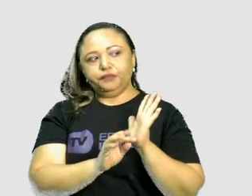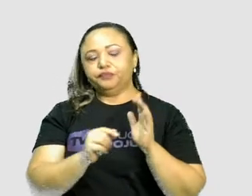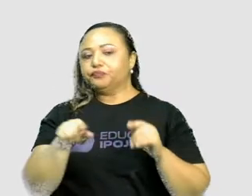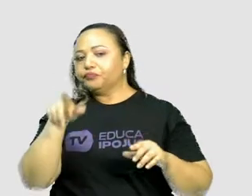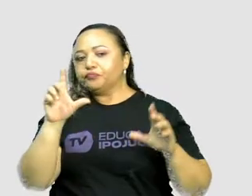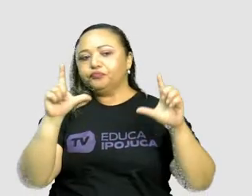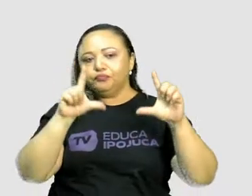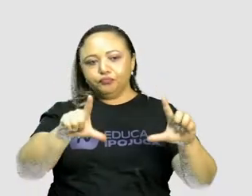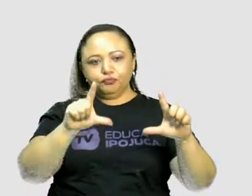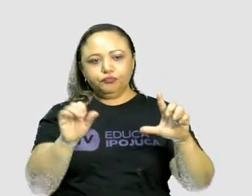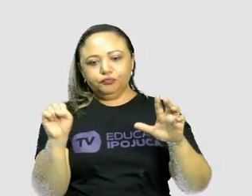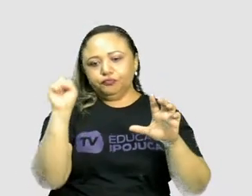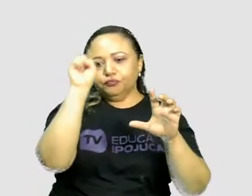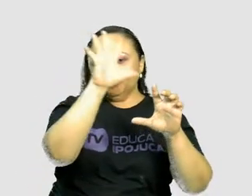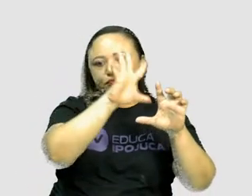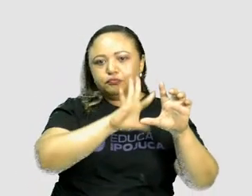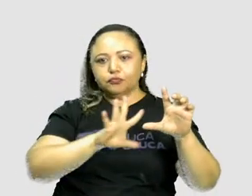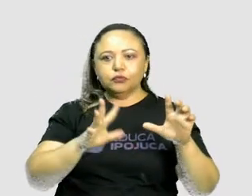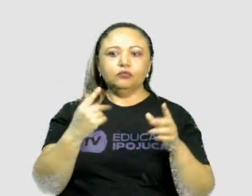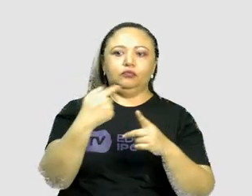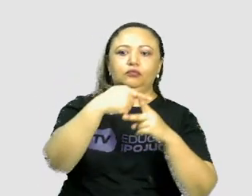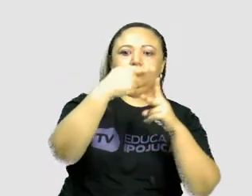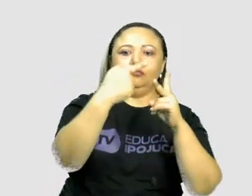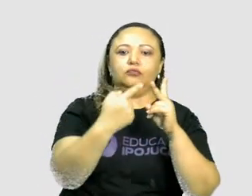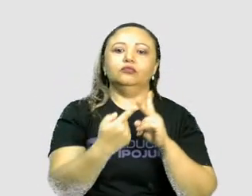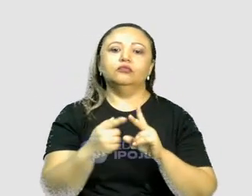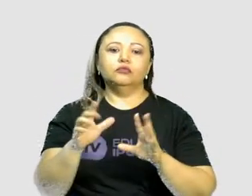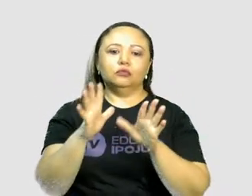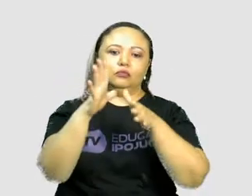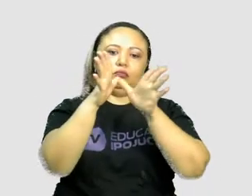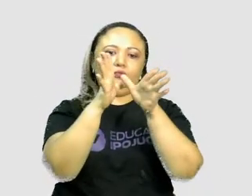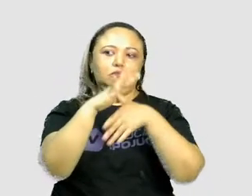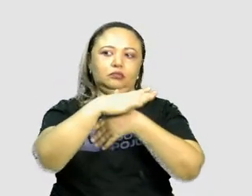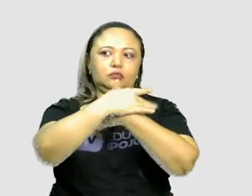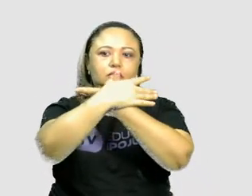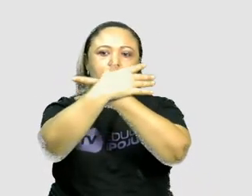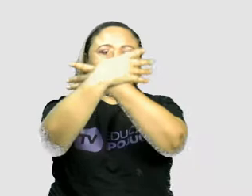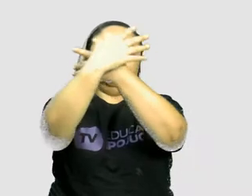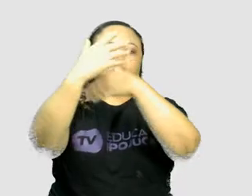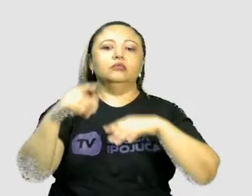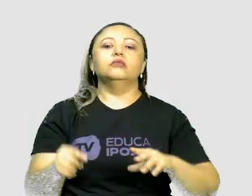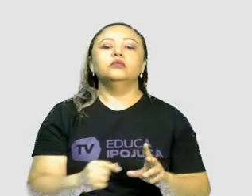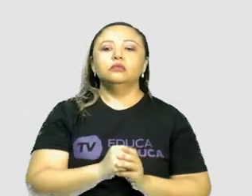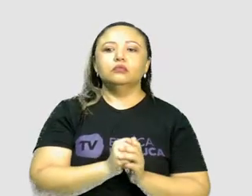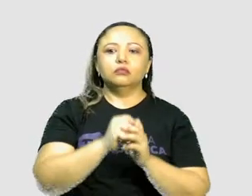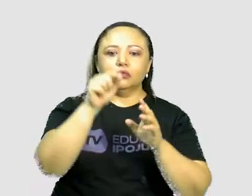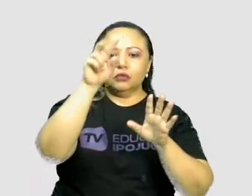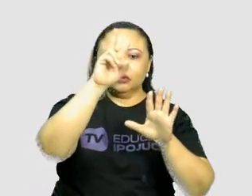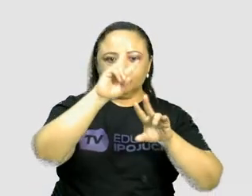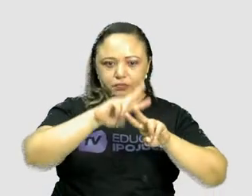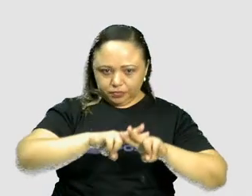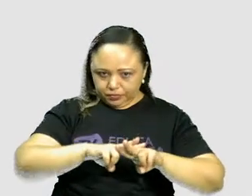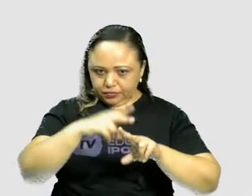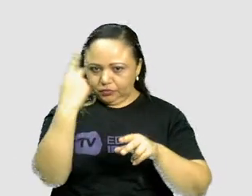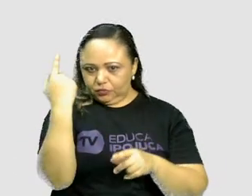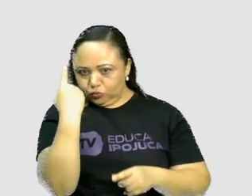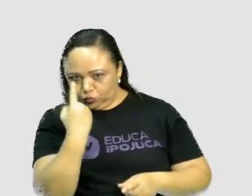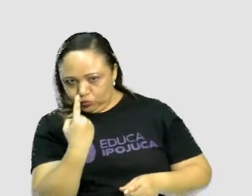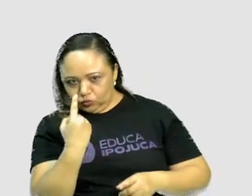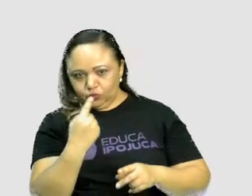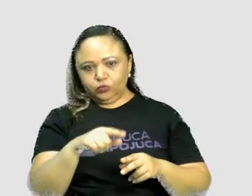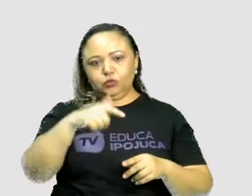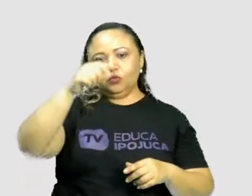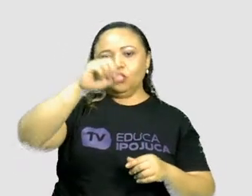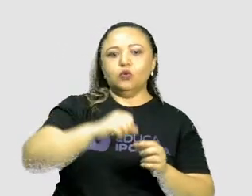charge, como vocês podem ver, Dois pássaros, um está preso lá na gaiola e o outro está aí solto. E aí o